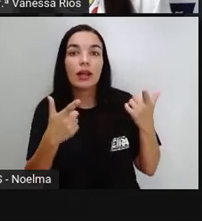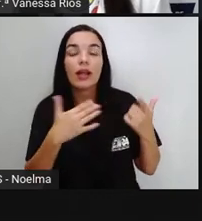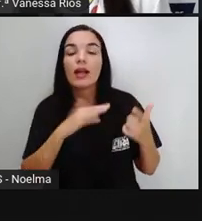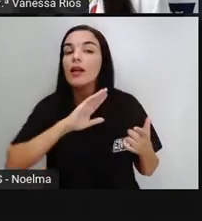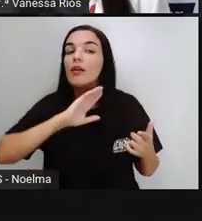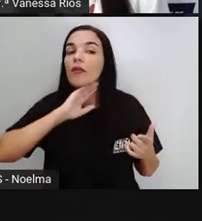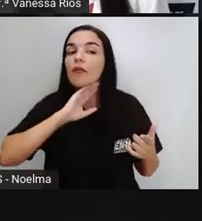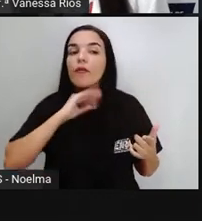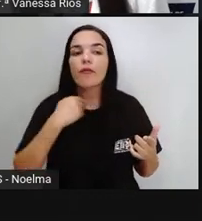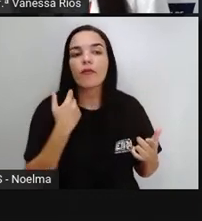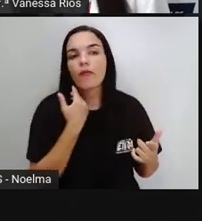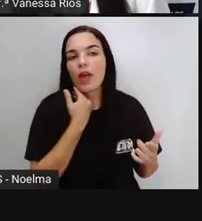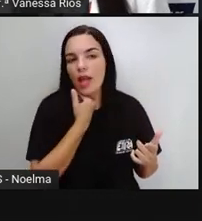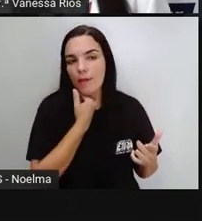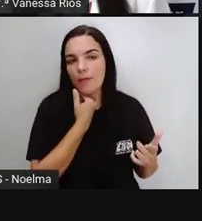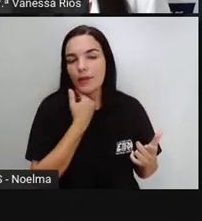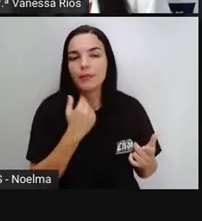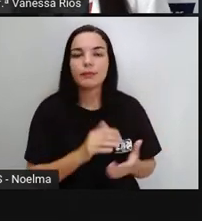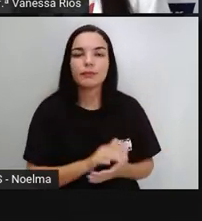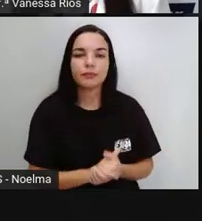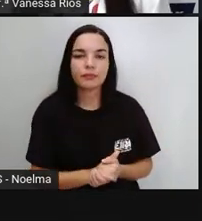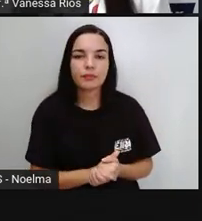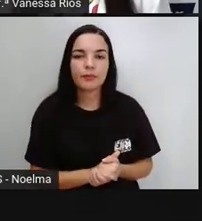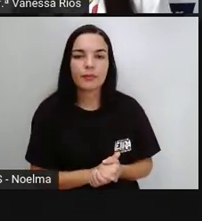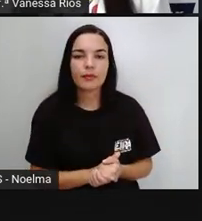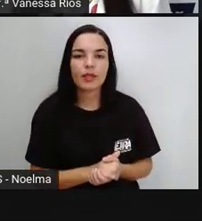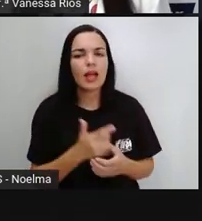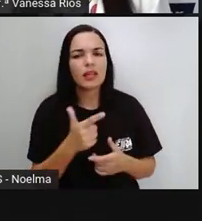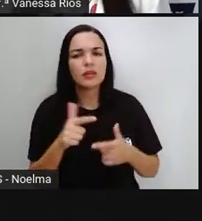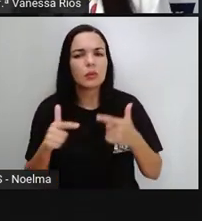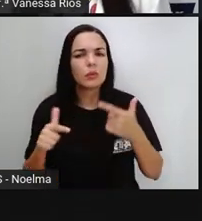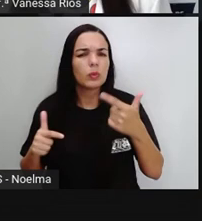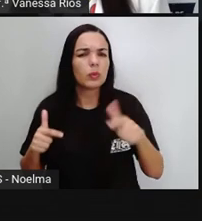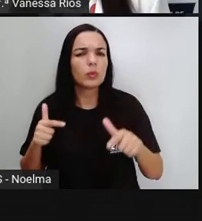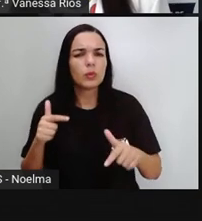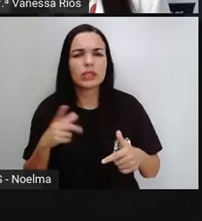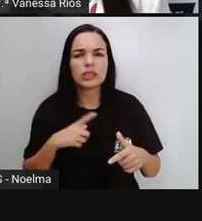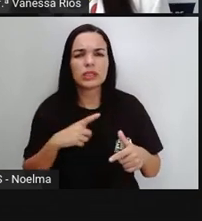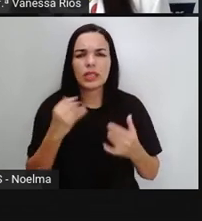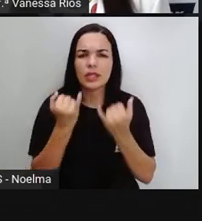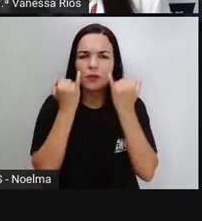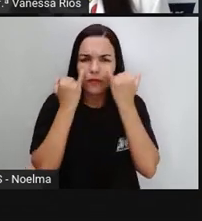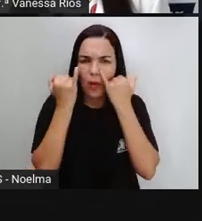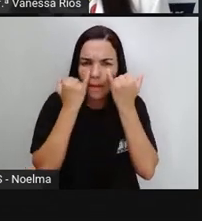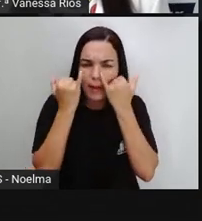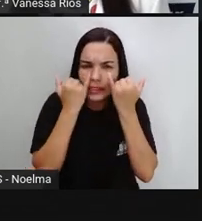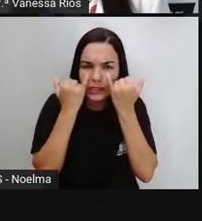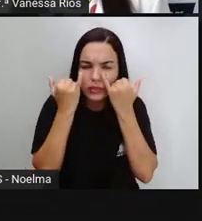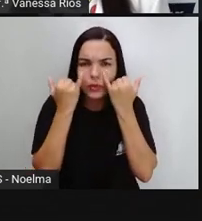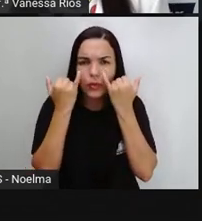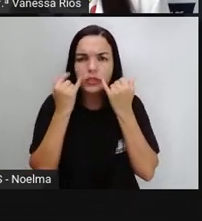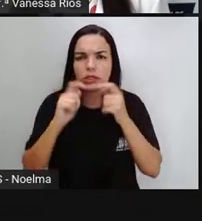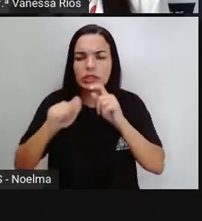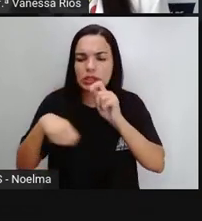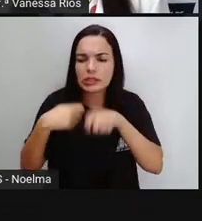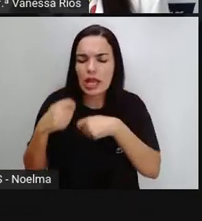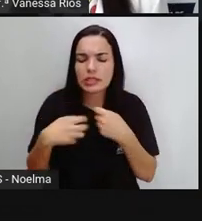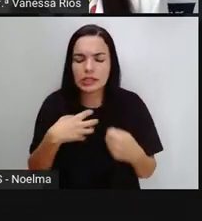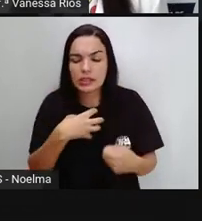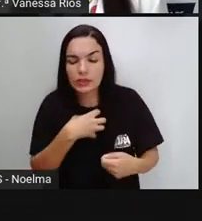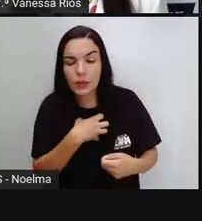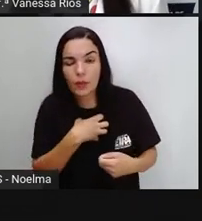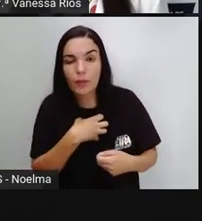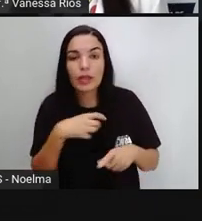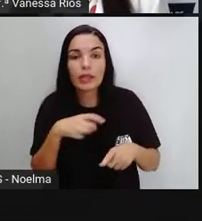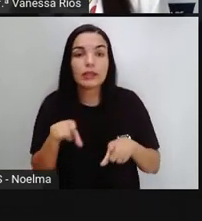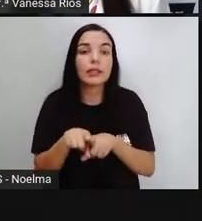vê que é o sintoma de febre. E aí, além das informações relacionadas aos sinais e sintomas, a gente consegue